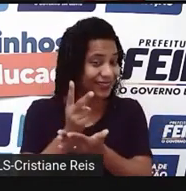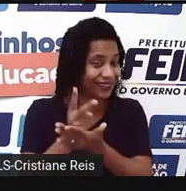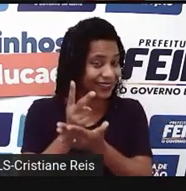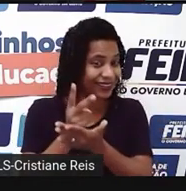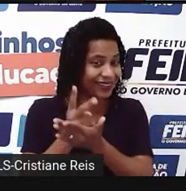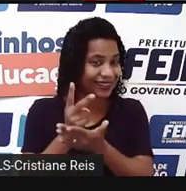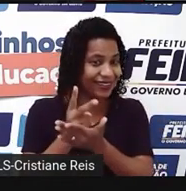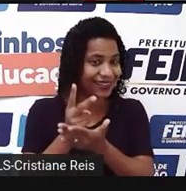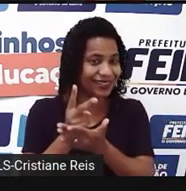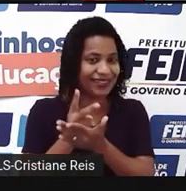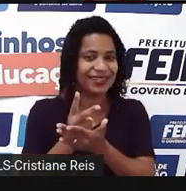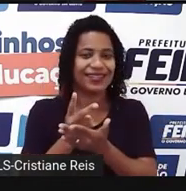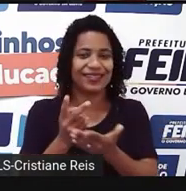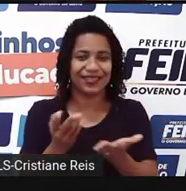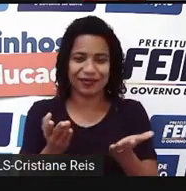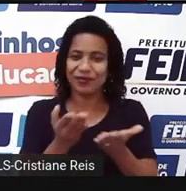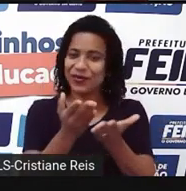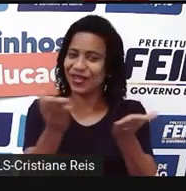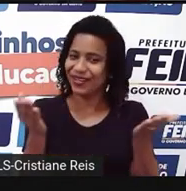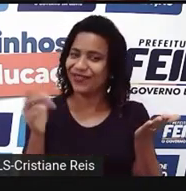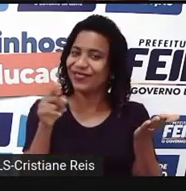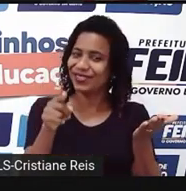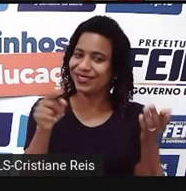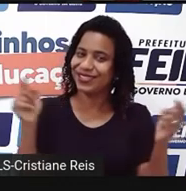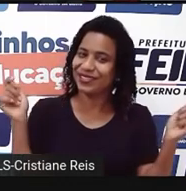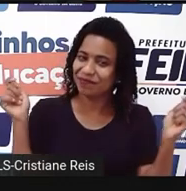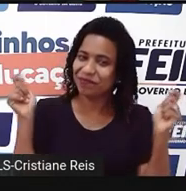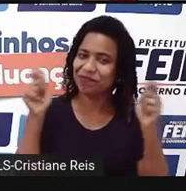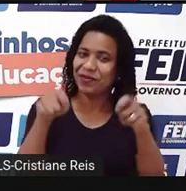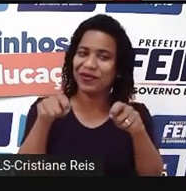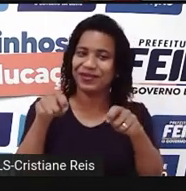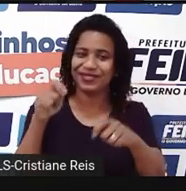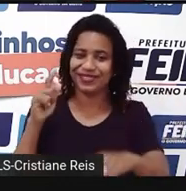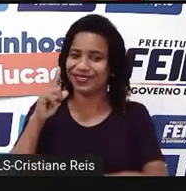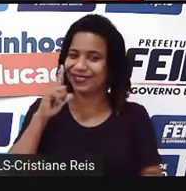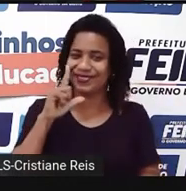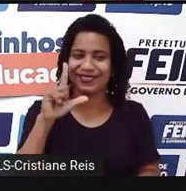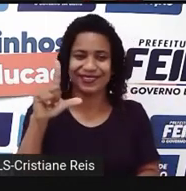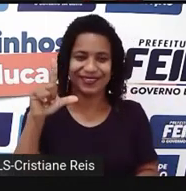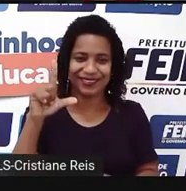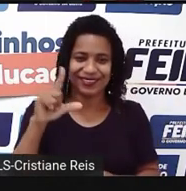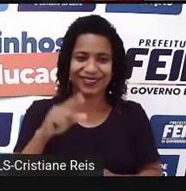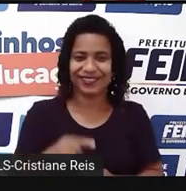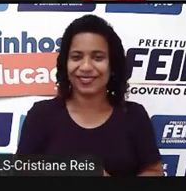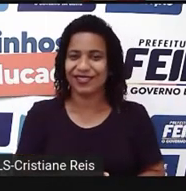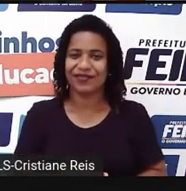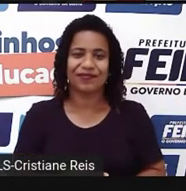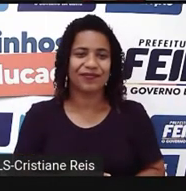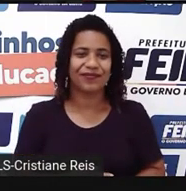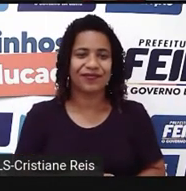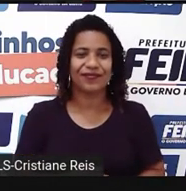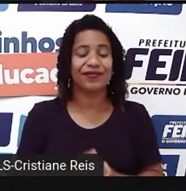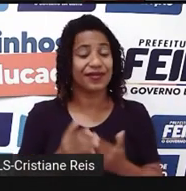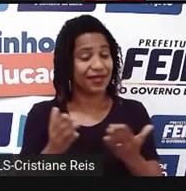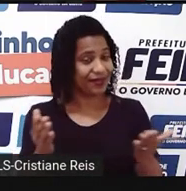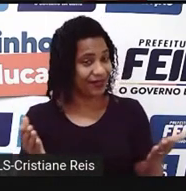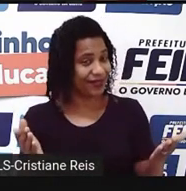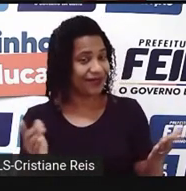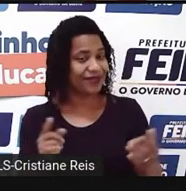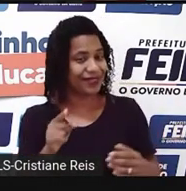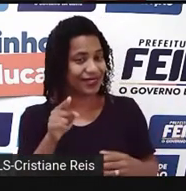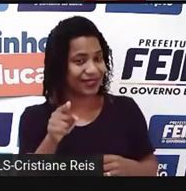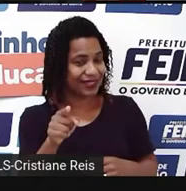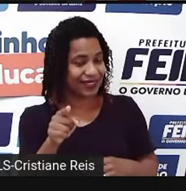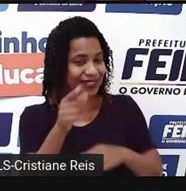Because you can do it. Porque você é capaz de realizar. E agora é a sua vez. Vamos